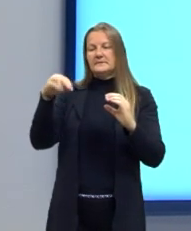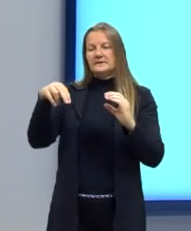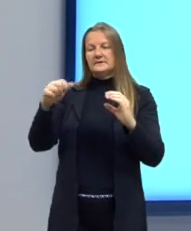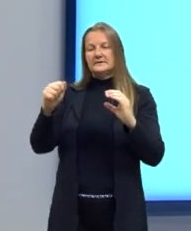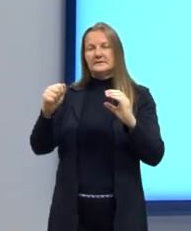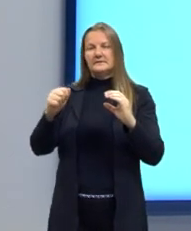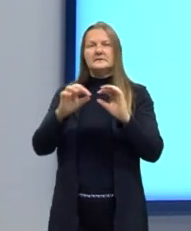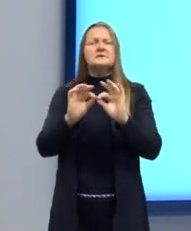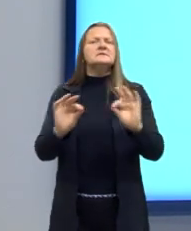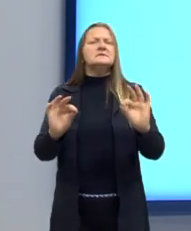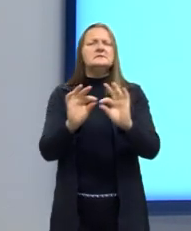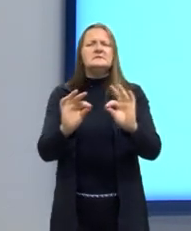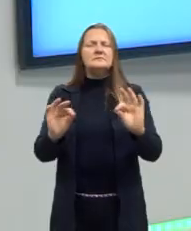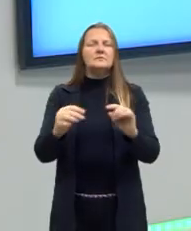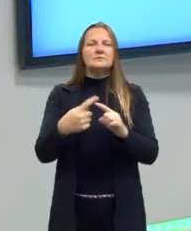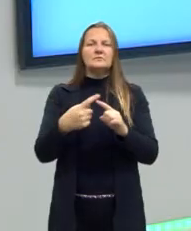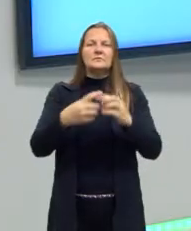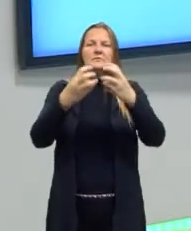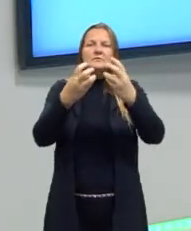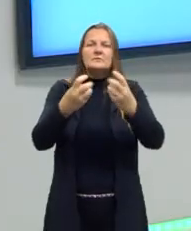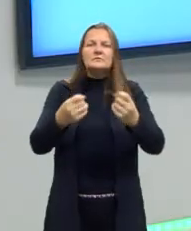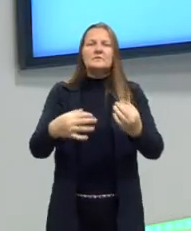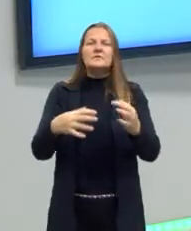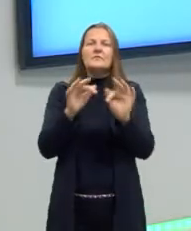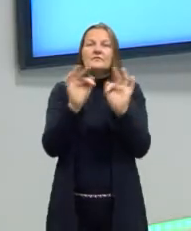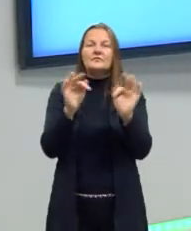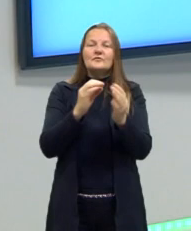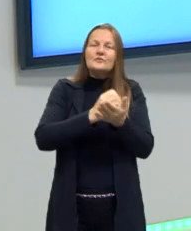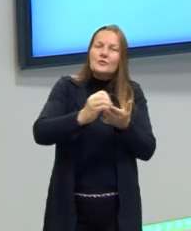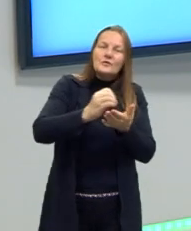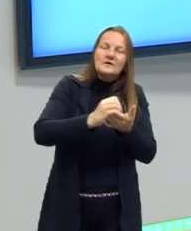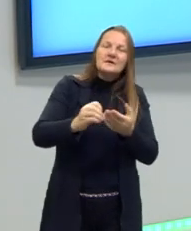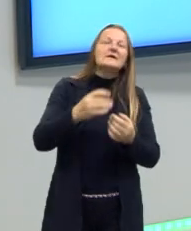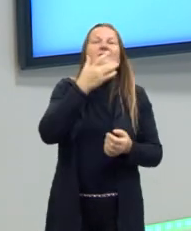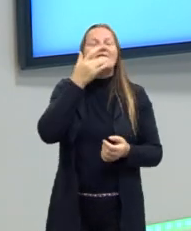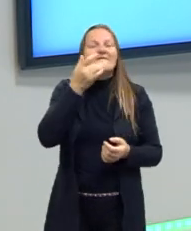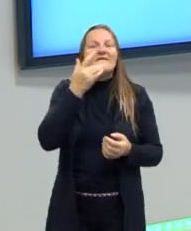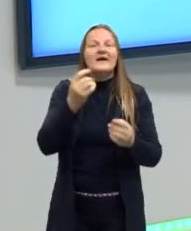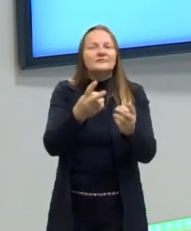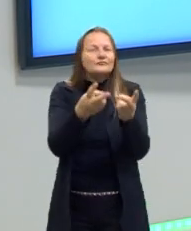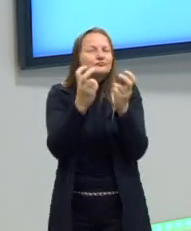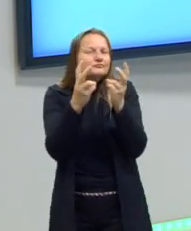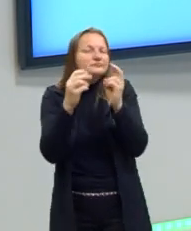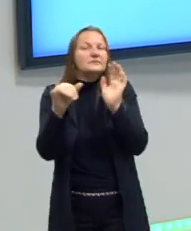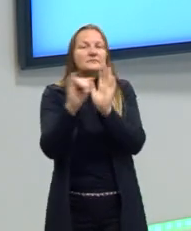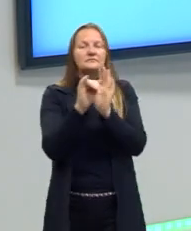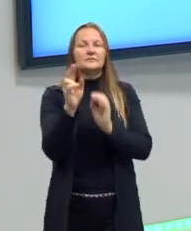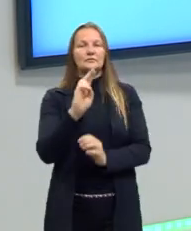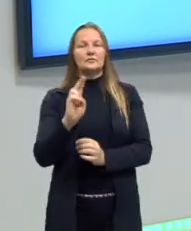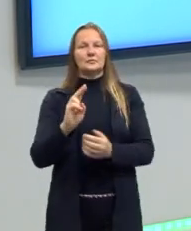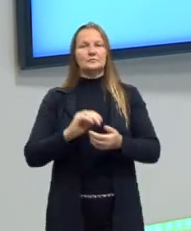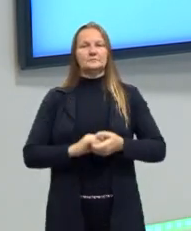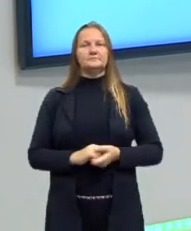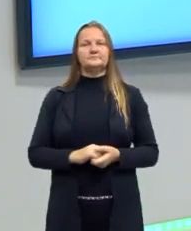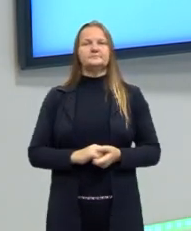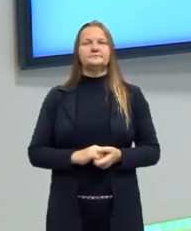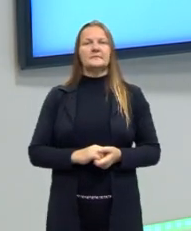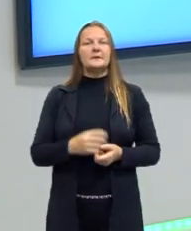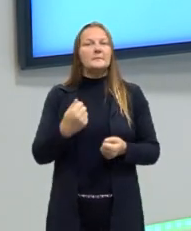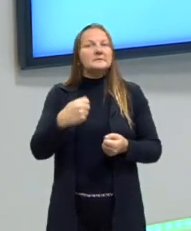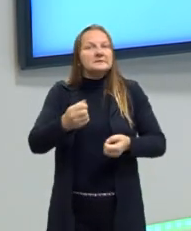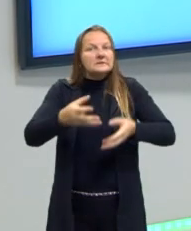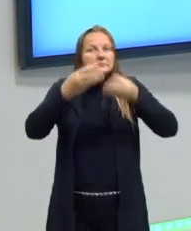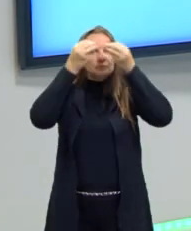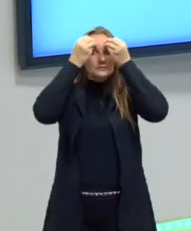Simples. Quem viu todas as funções orgânicas até agora, é fácil lembrar a nomenclatura. A gente tem que estar com essa